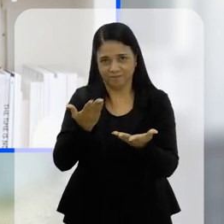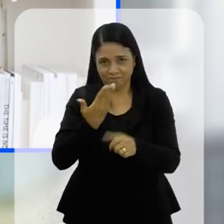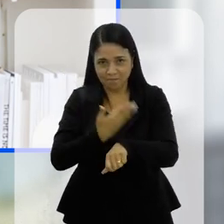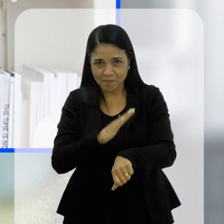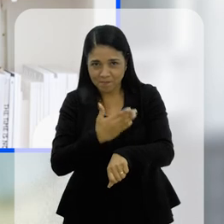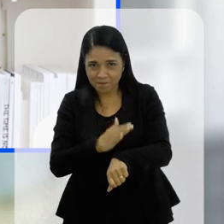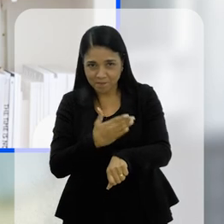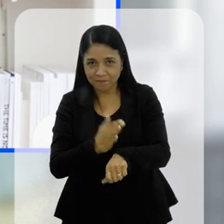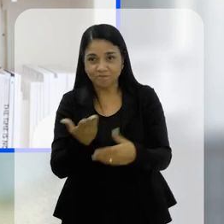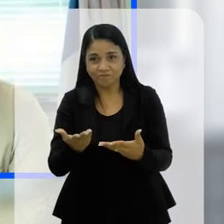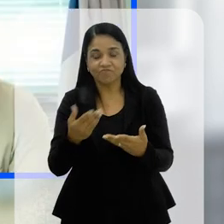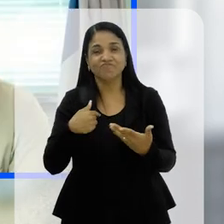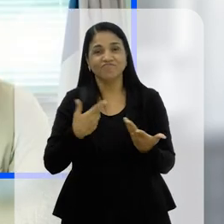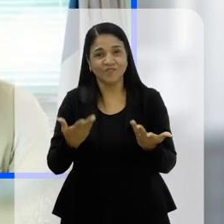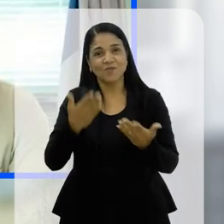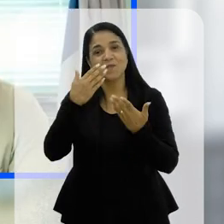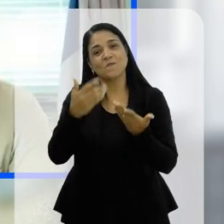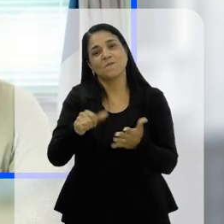prática?